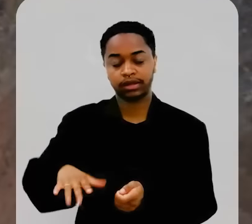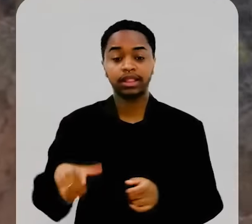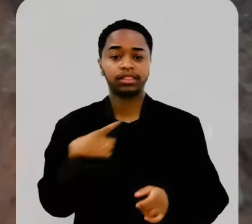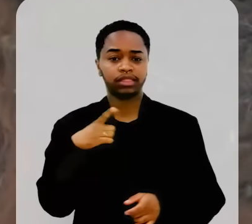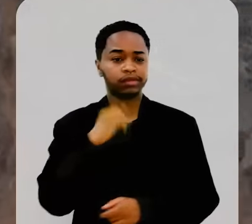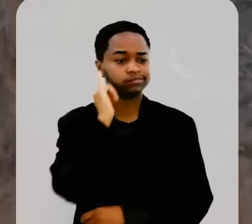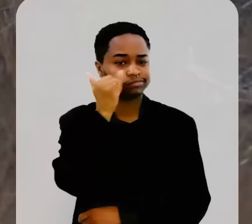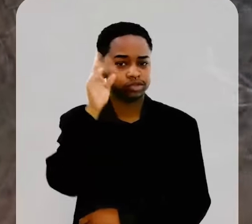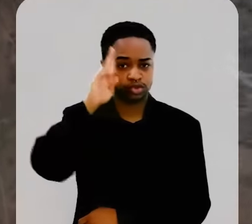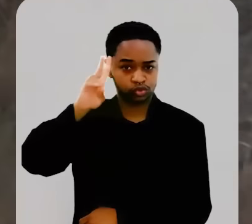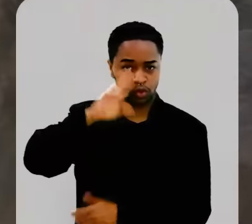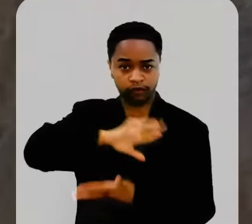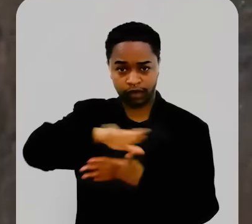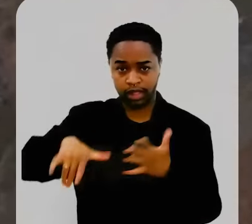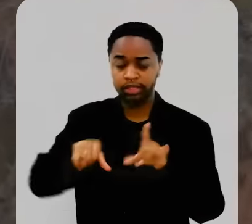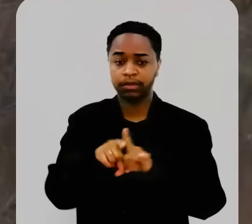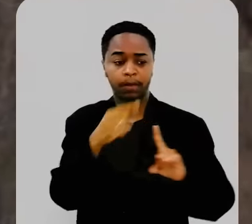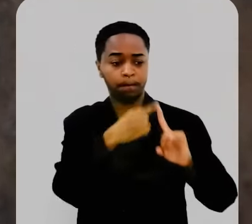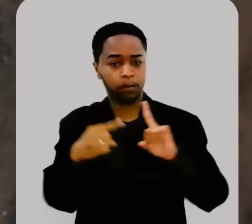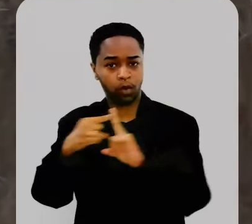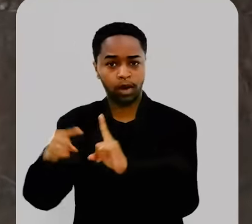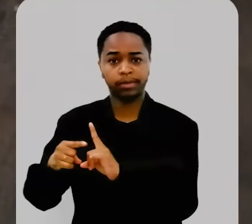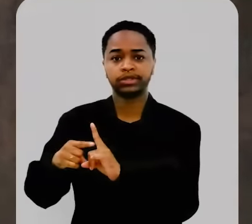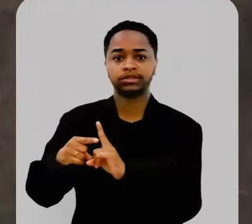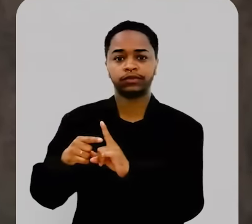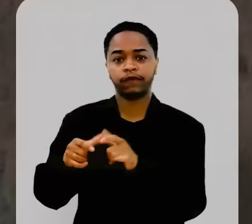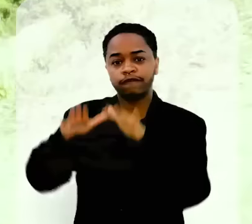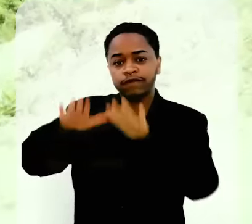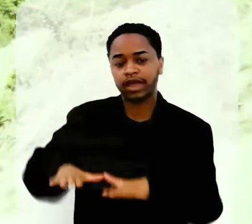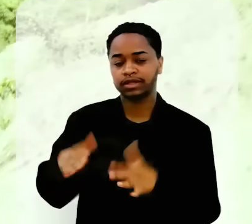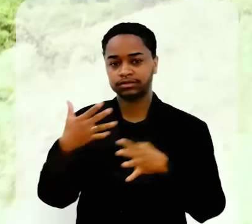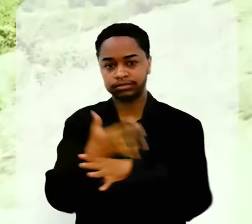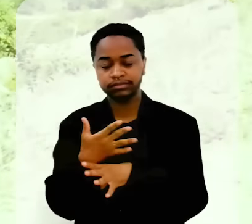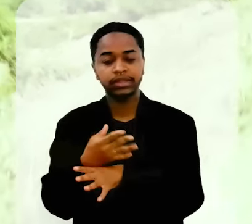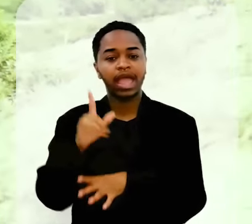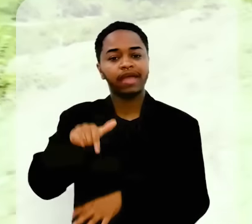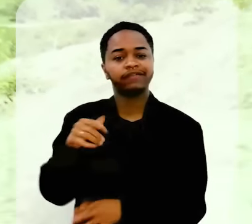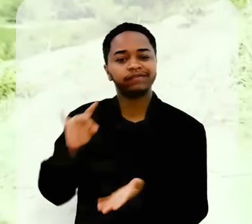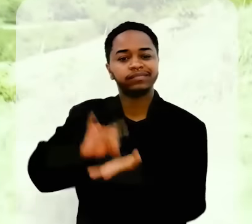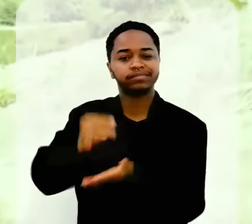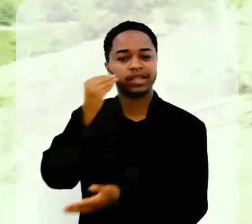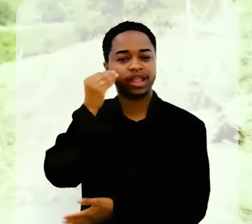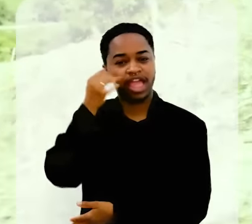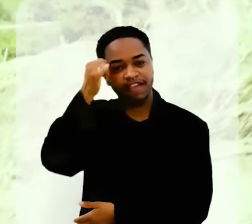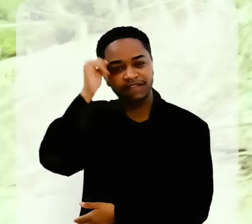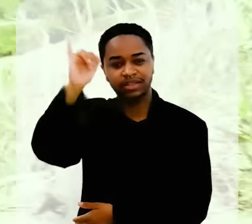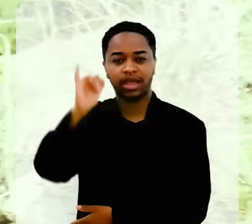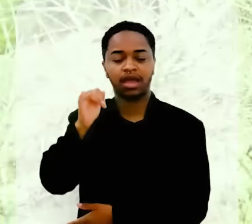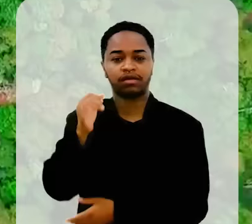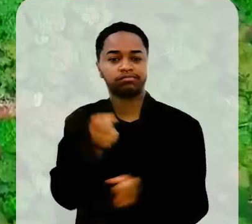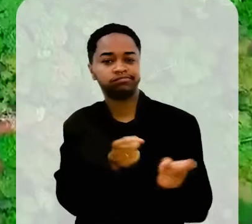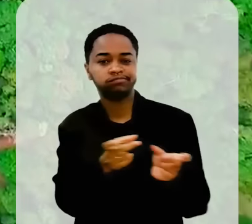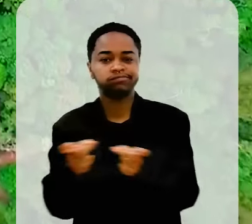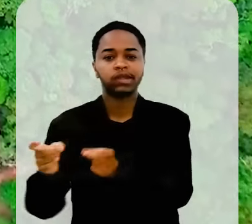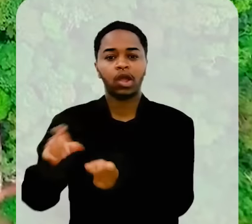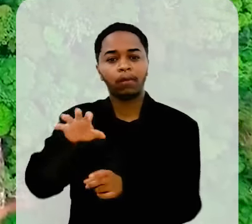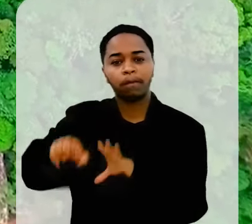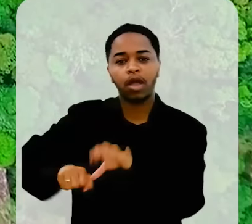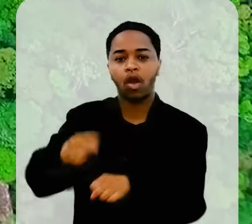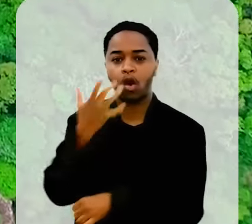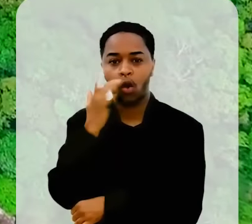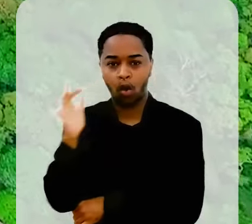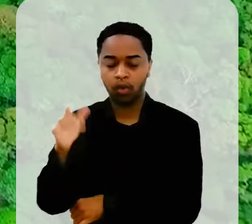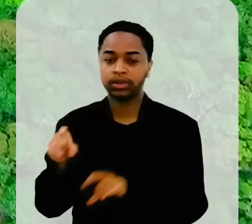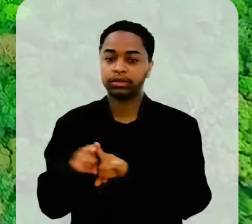verdade, as lendas e a proibição de passar por Bom Jardim eram uma maneira de evitar o contrabando de ouro. Os tropeiros